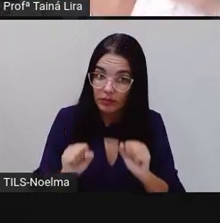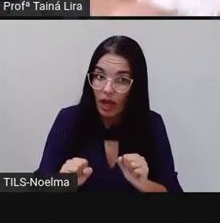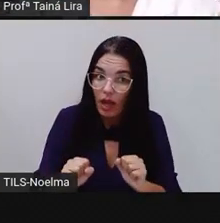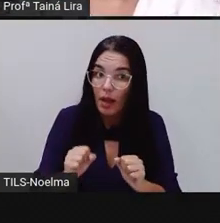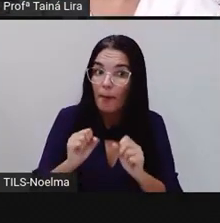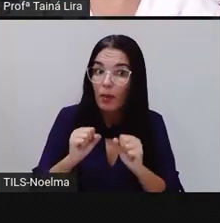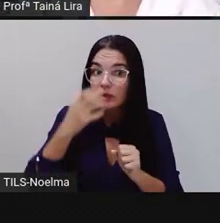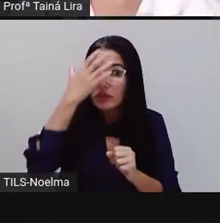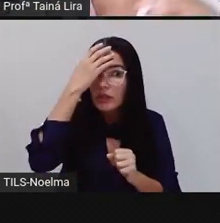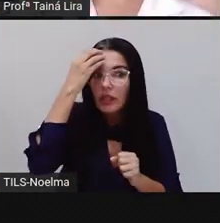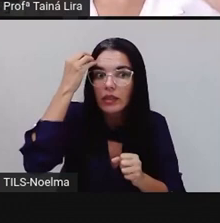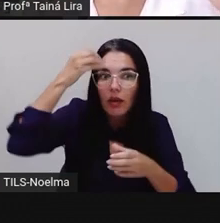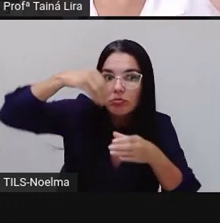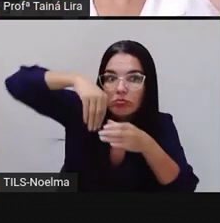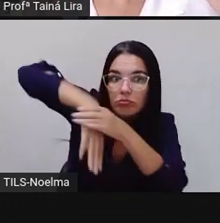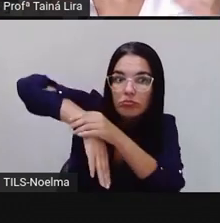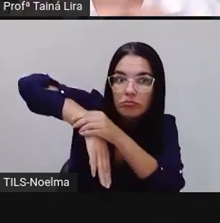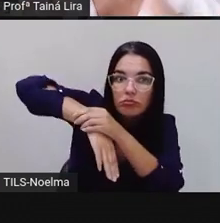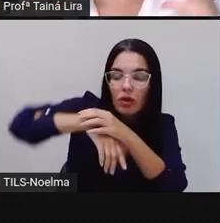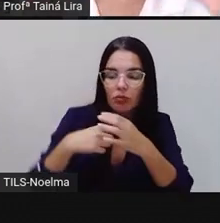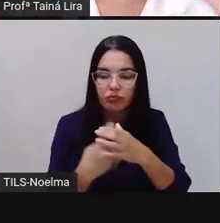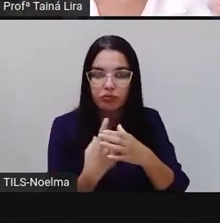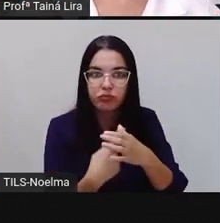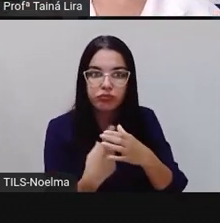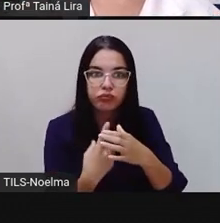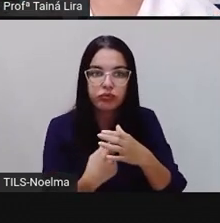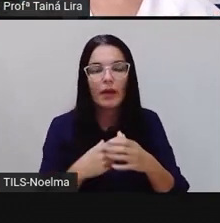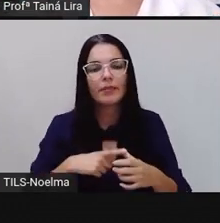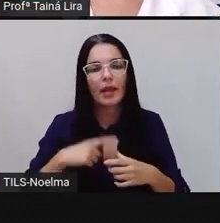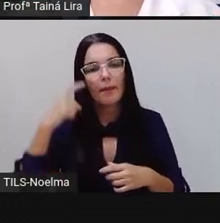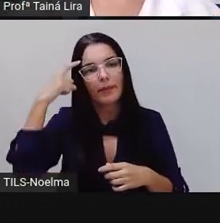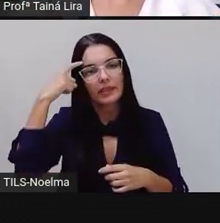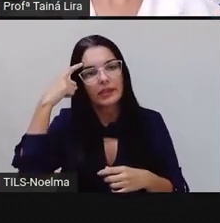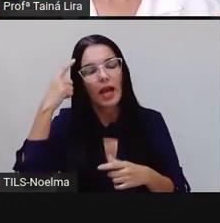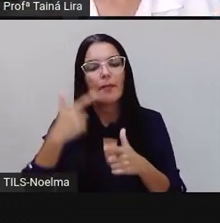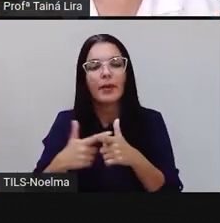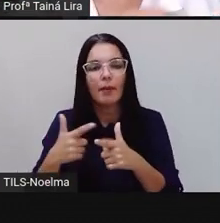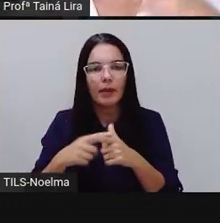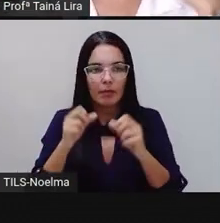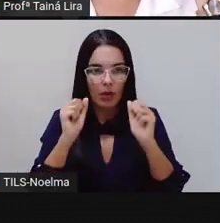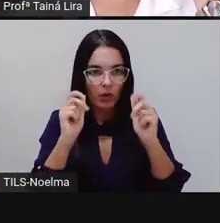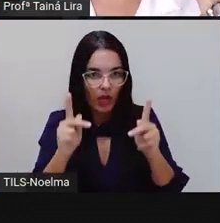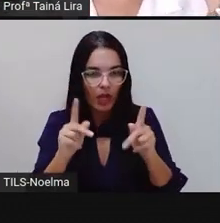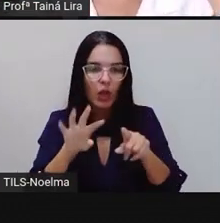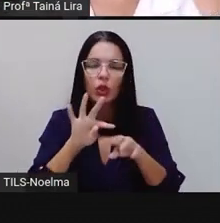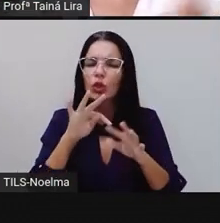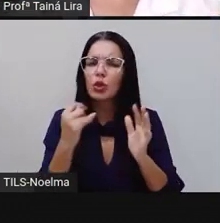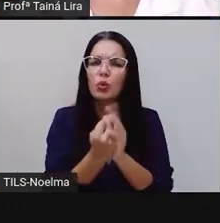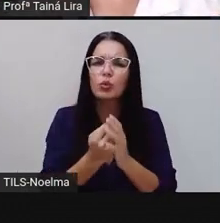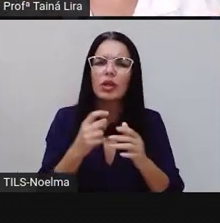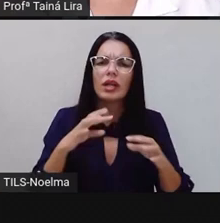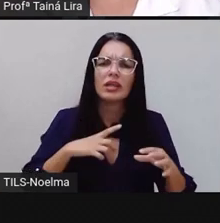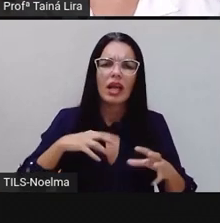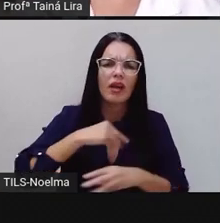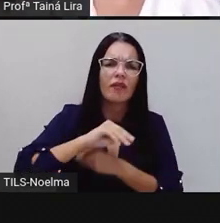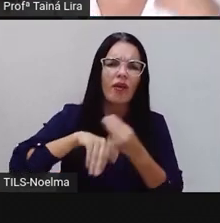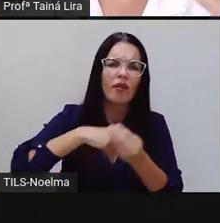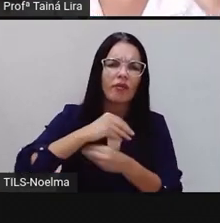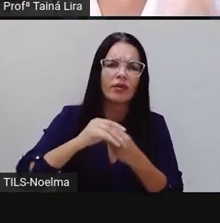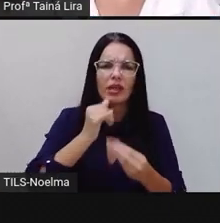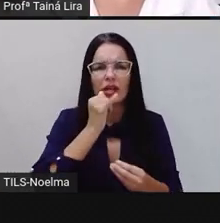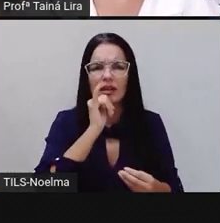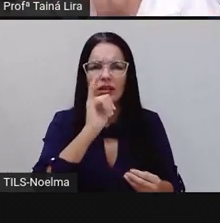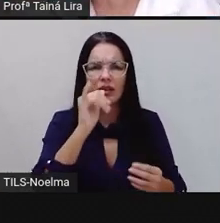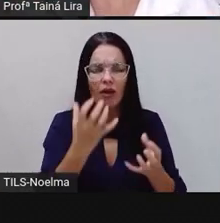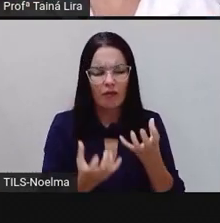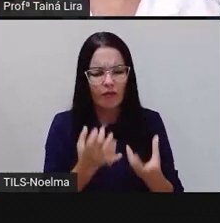esquece, bota a mão ali dentro, então a gente tem que pensar nessas situações, né? Tudo que envolve aí eletricidade, fogo,